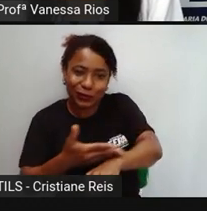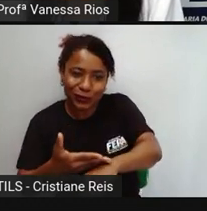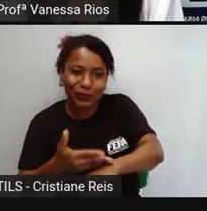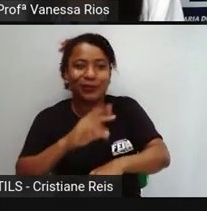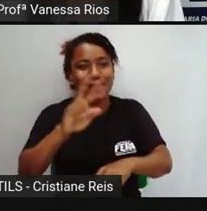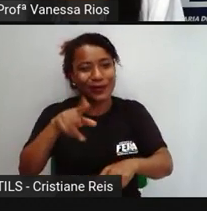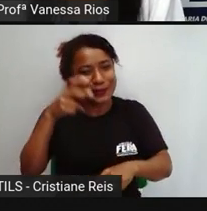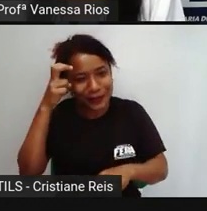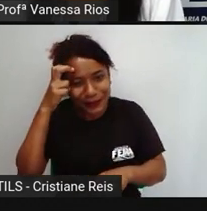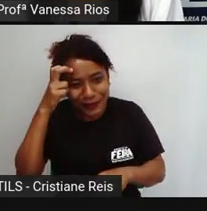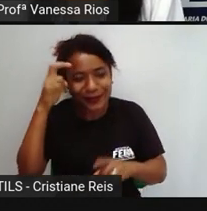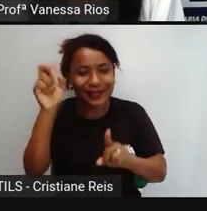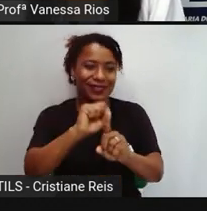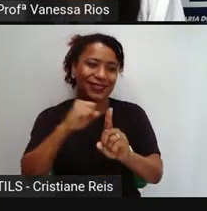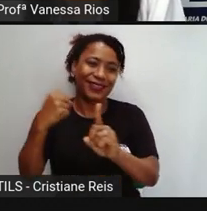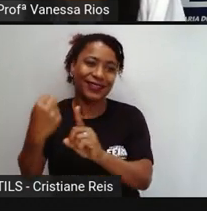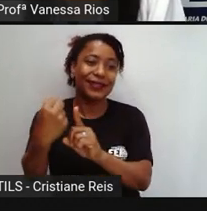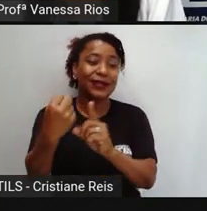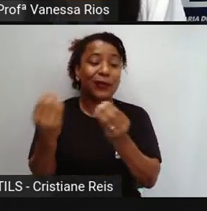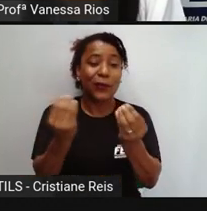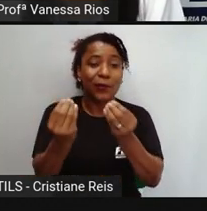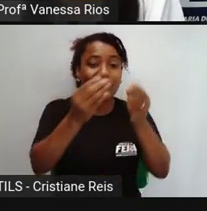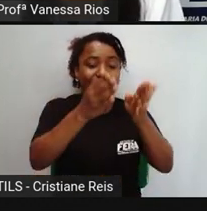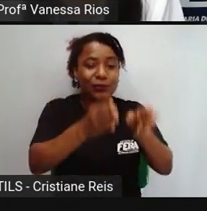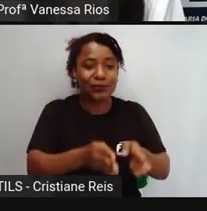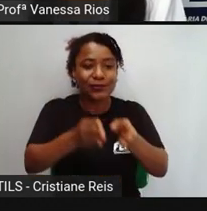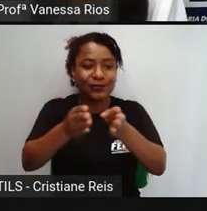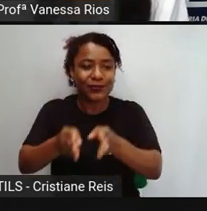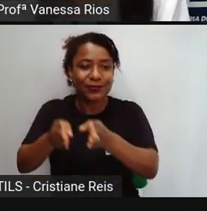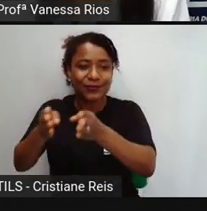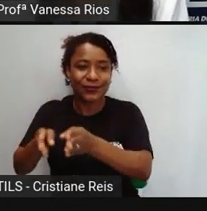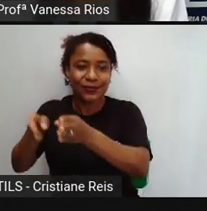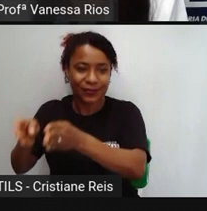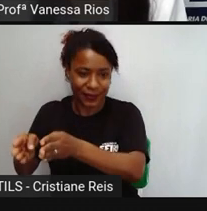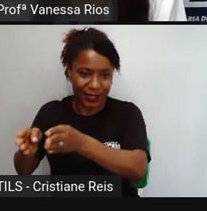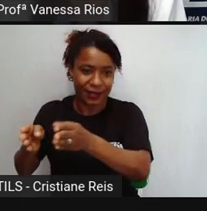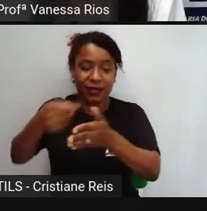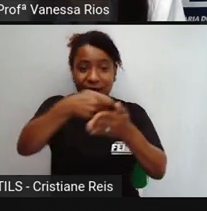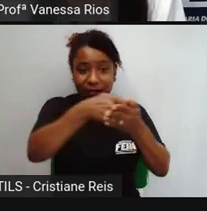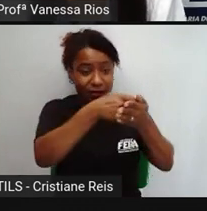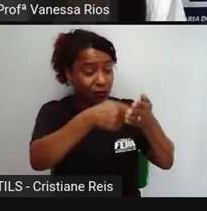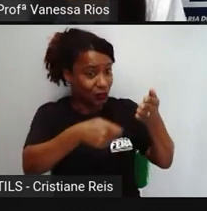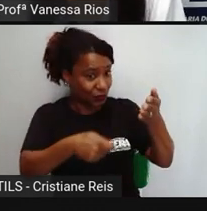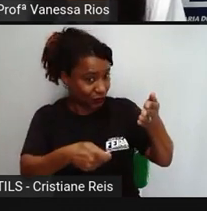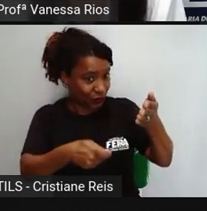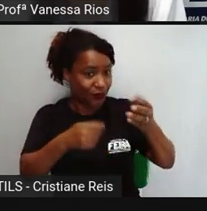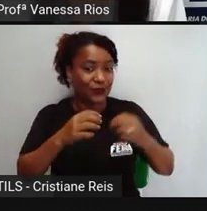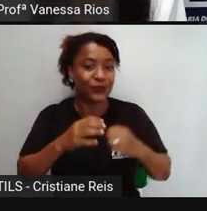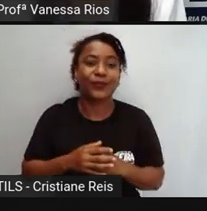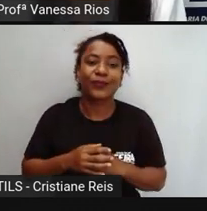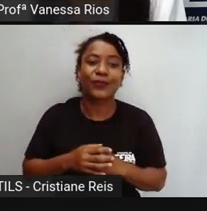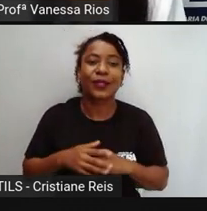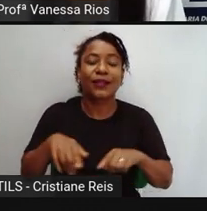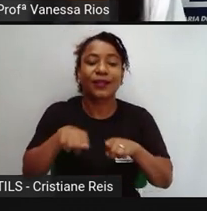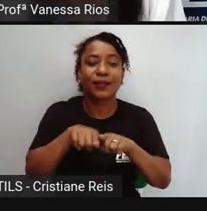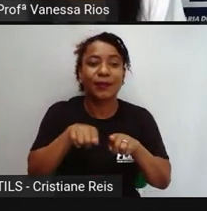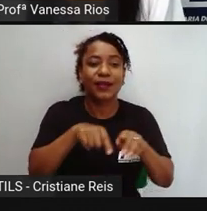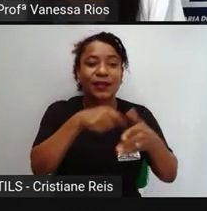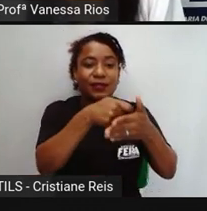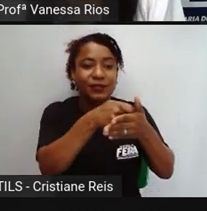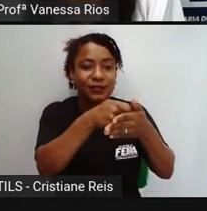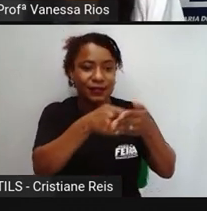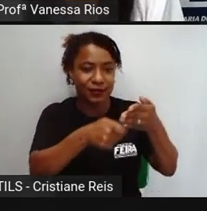sociais, através daquilo que se deixou registrado, inclusive registrado